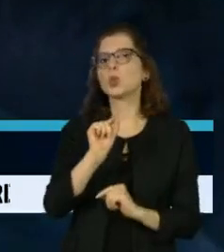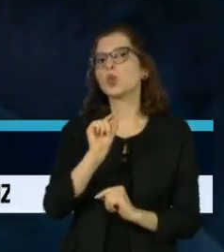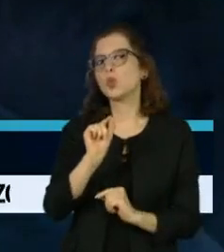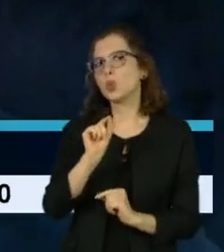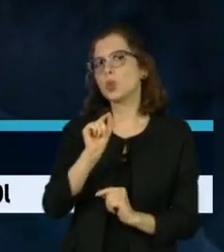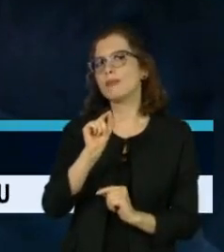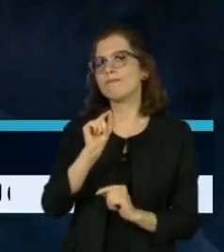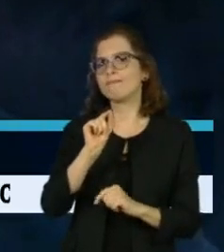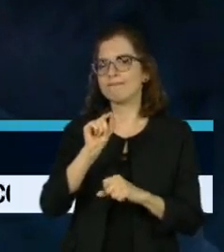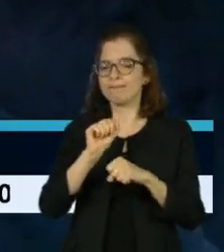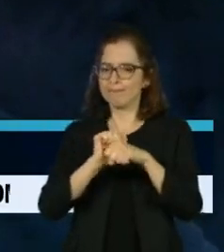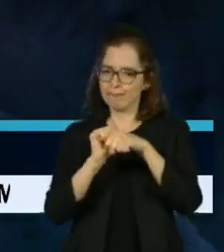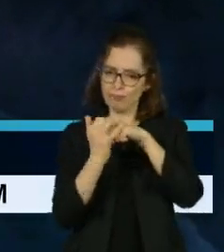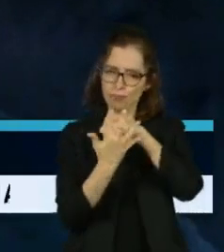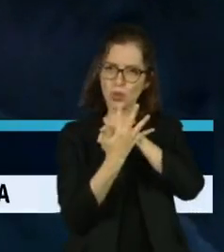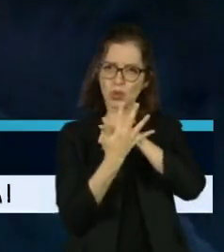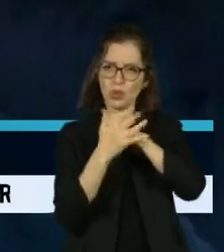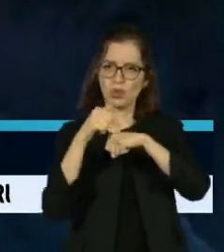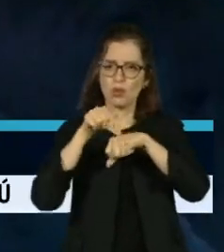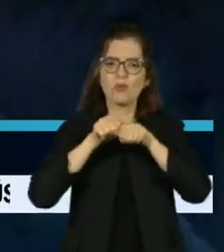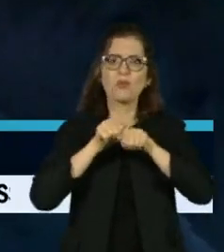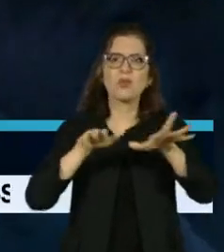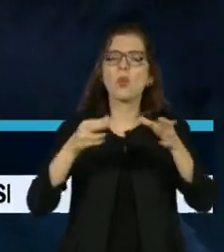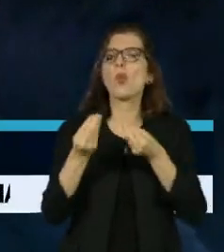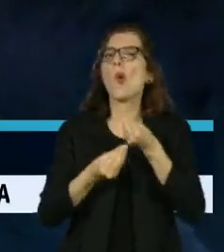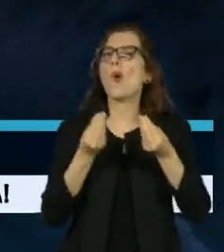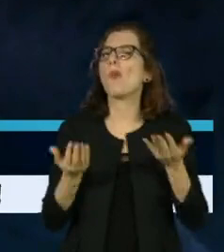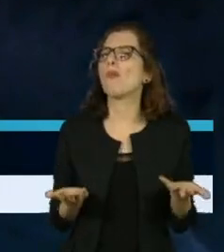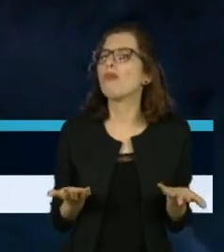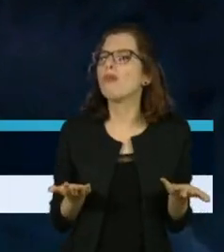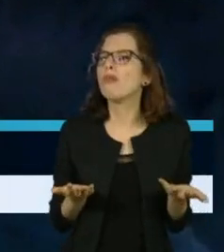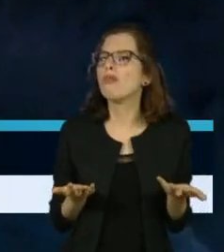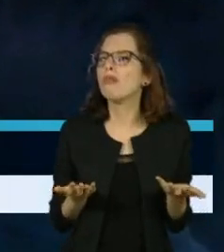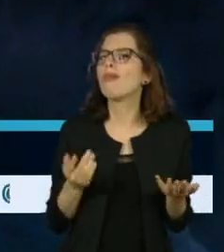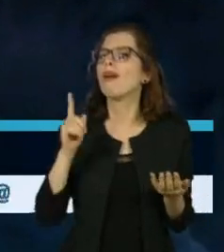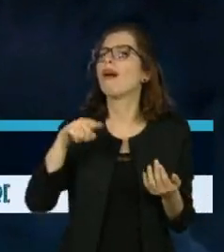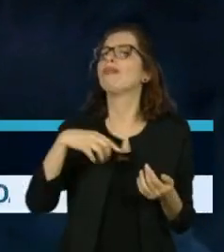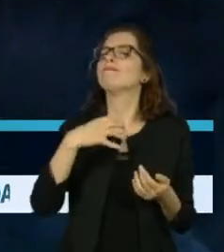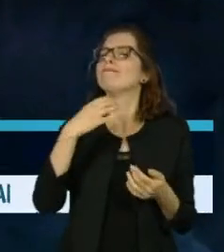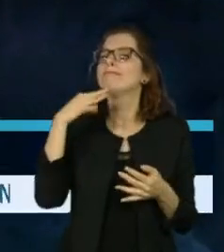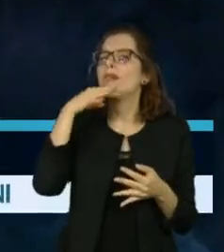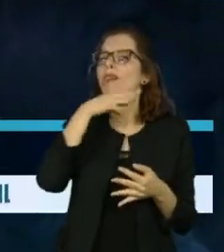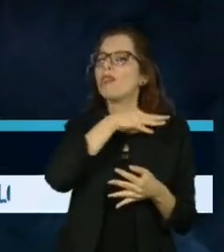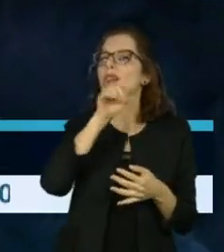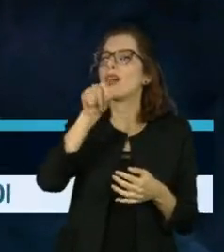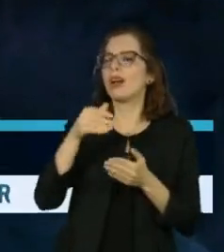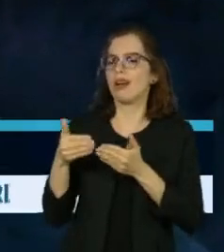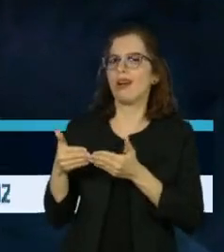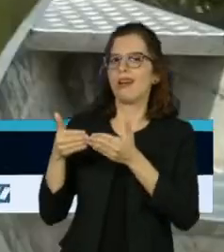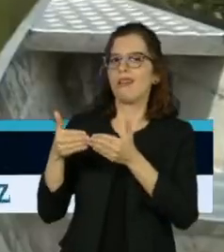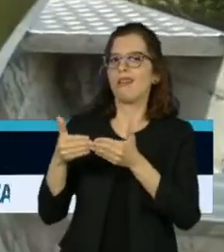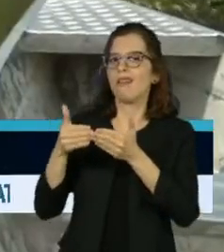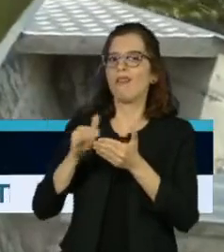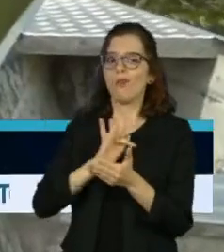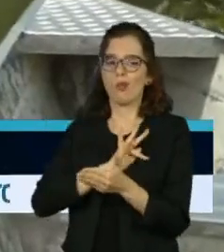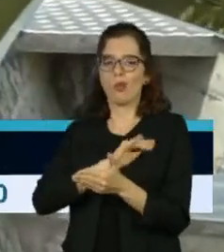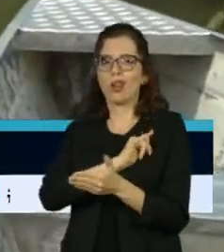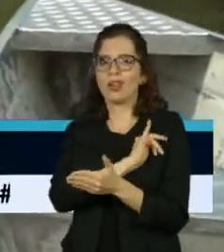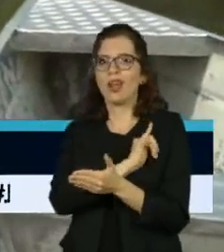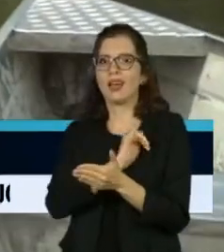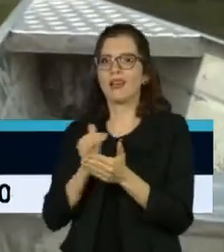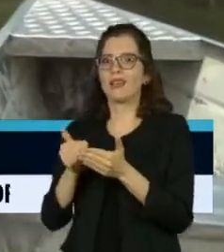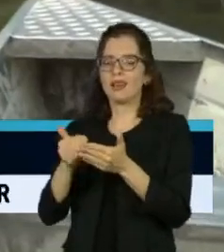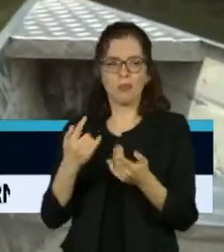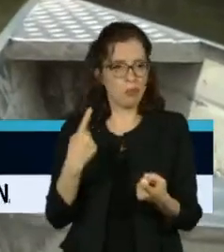Covid foi levada para o meio indígena pelos próprios funcionários da FUNAI, ou seja, não estavam completando as quarentenas, os